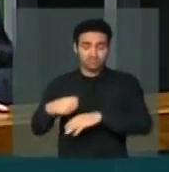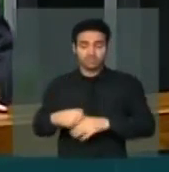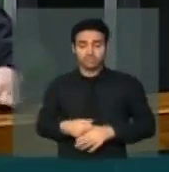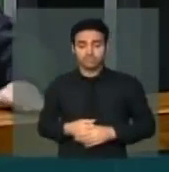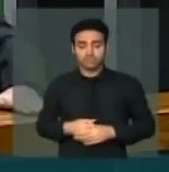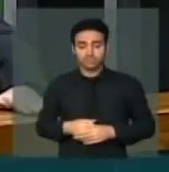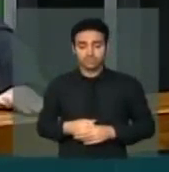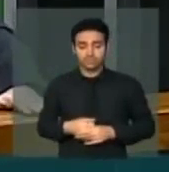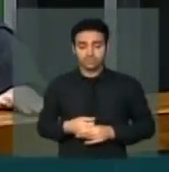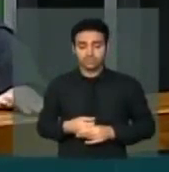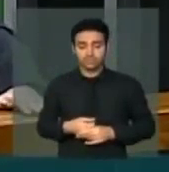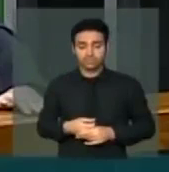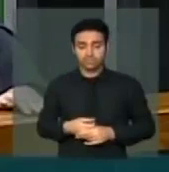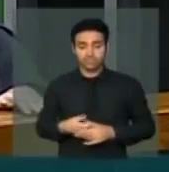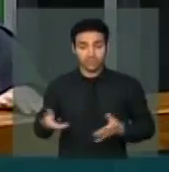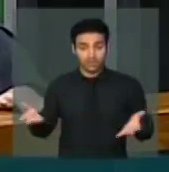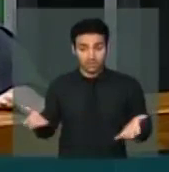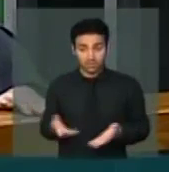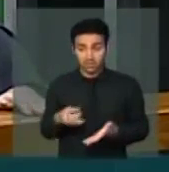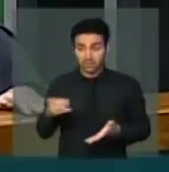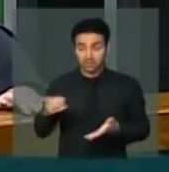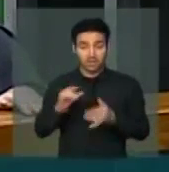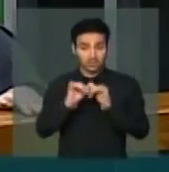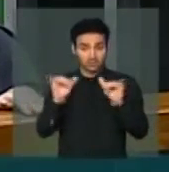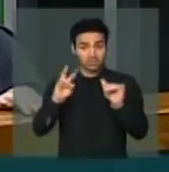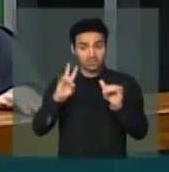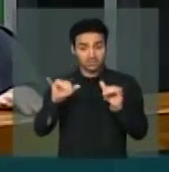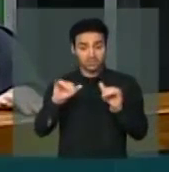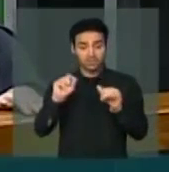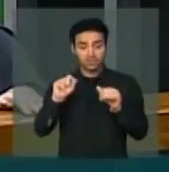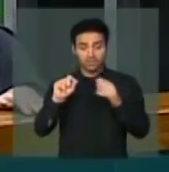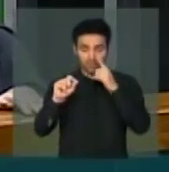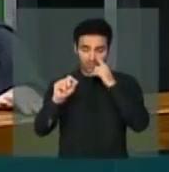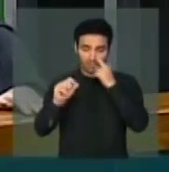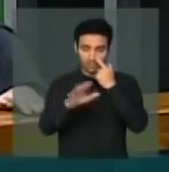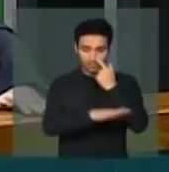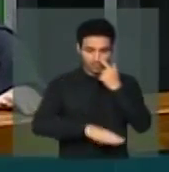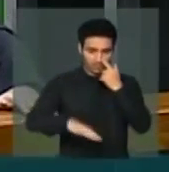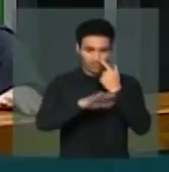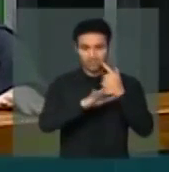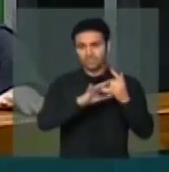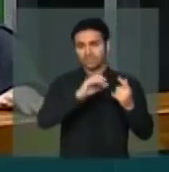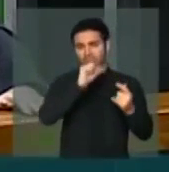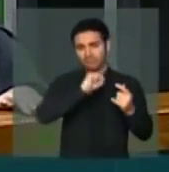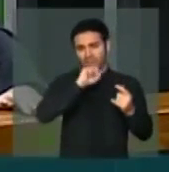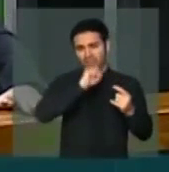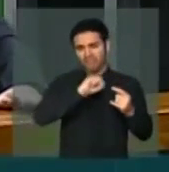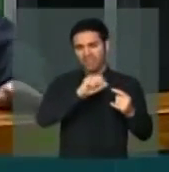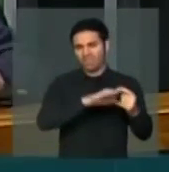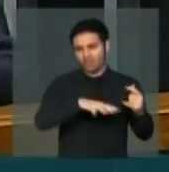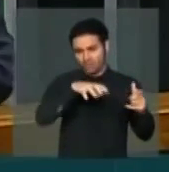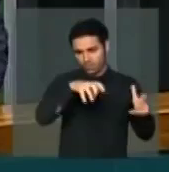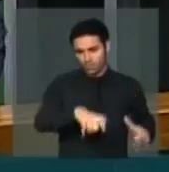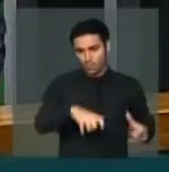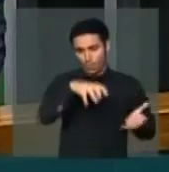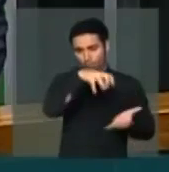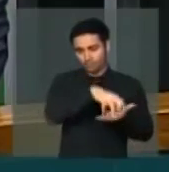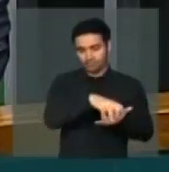Agora, anuncia a recuperação de um escombro que tem lá de um antigo centro de convenção,